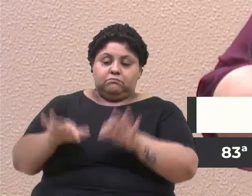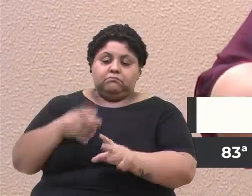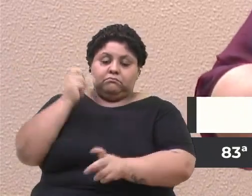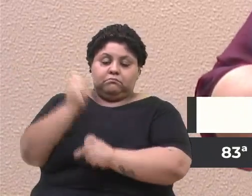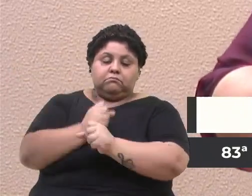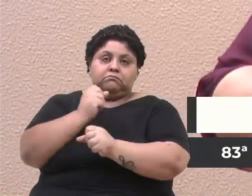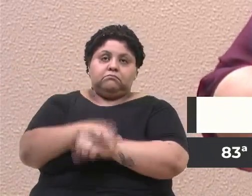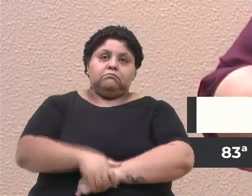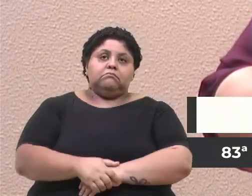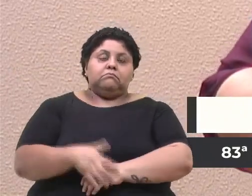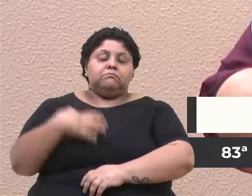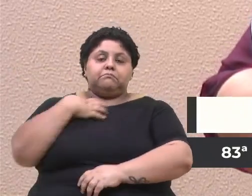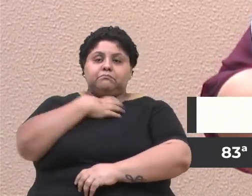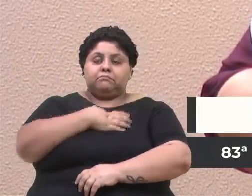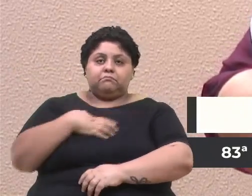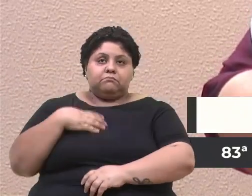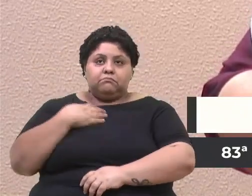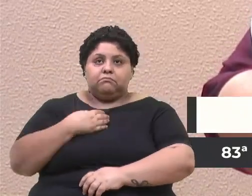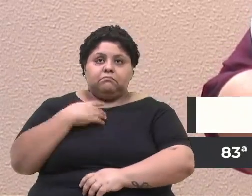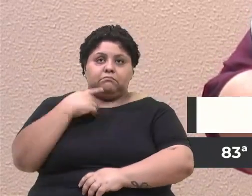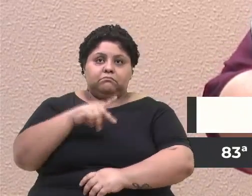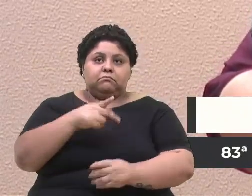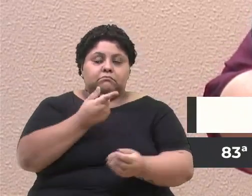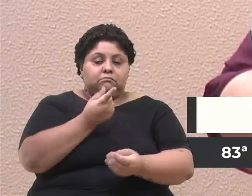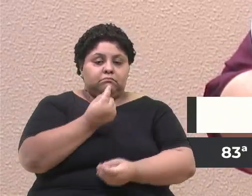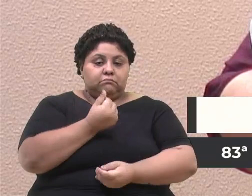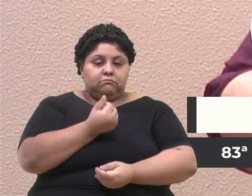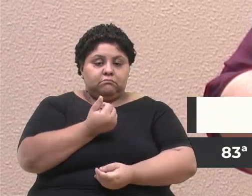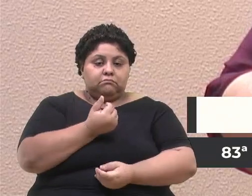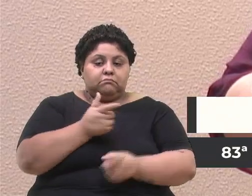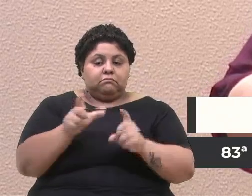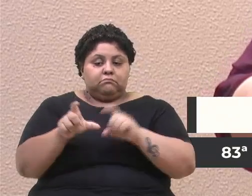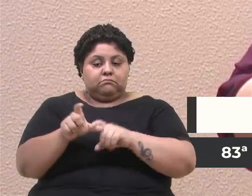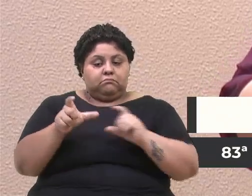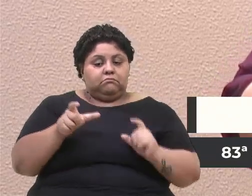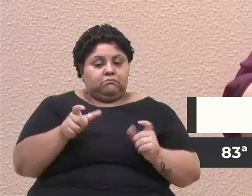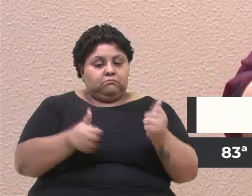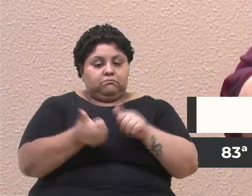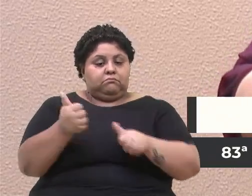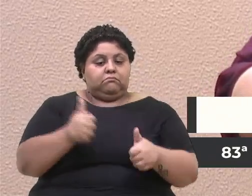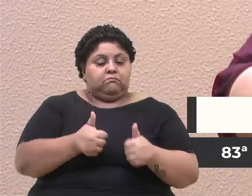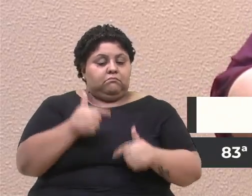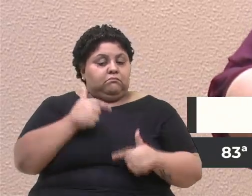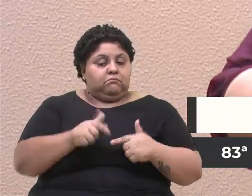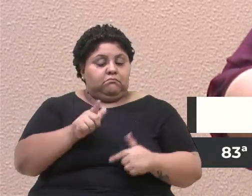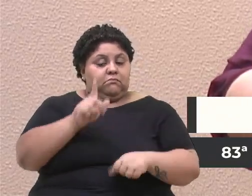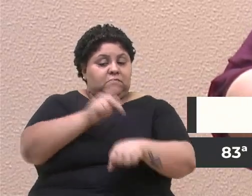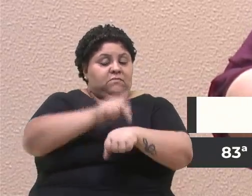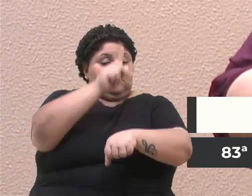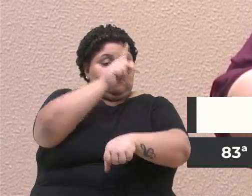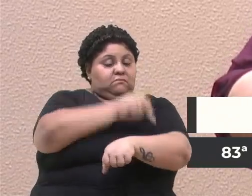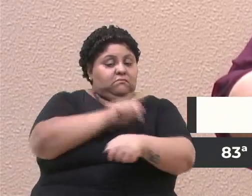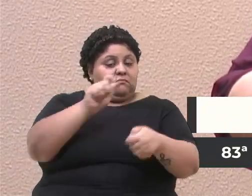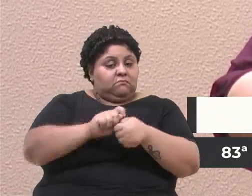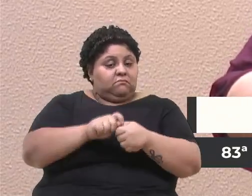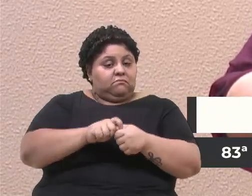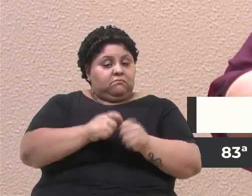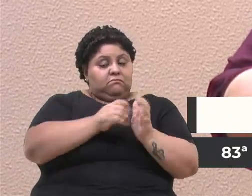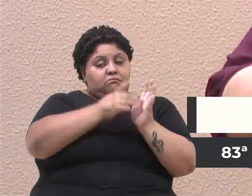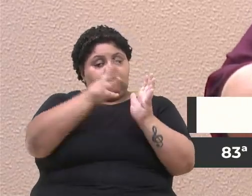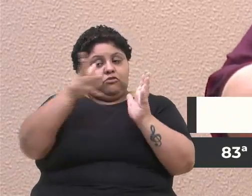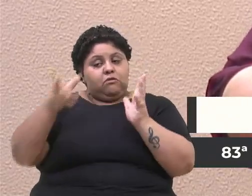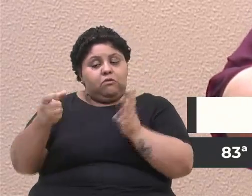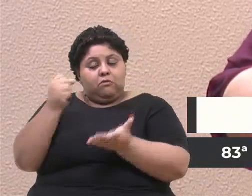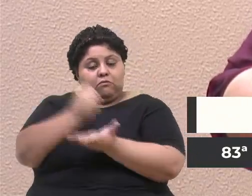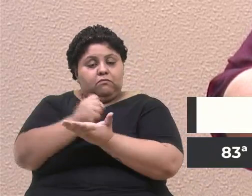mesma forma, a sua remuneração dependerá da qualidade dos serviços não pedagógicos, que serão prestados ao longo do contrato. As